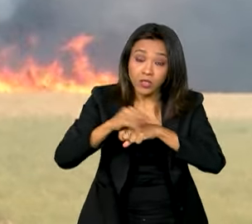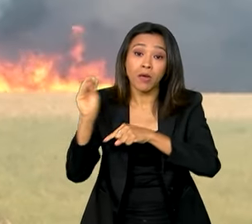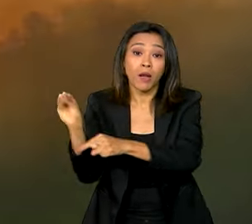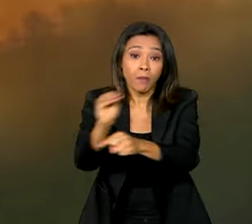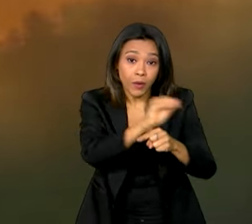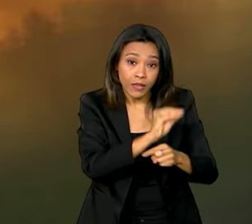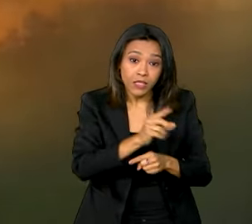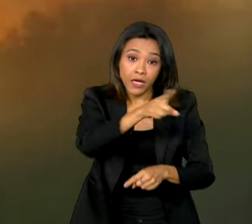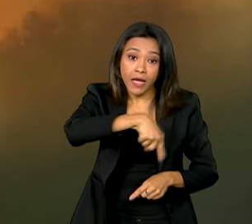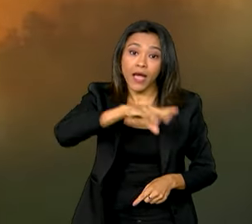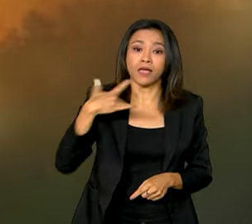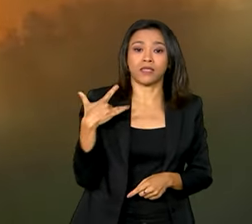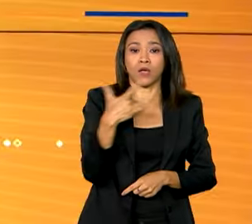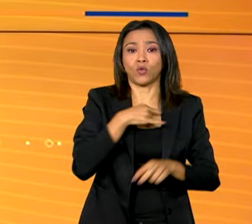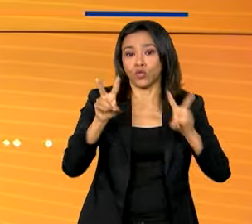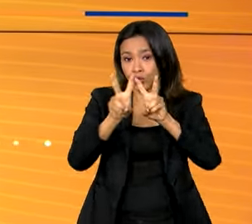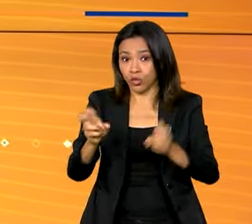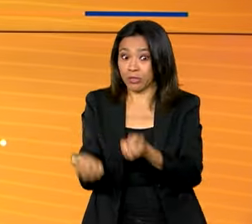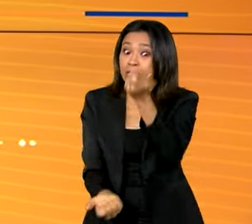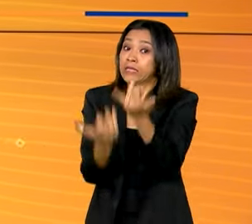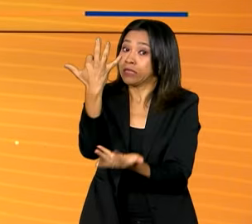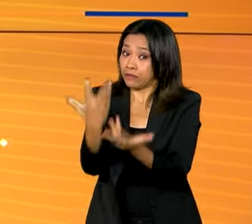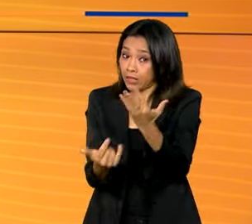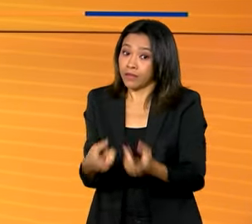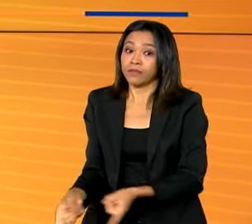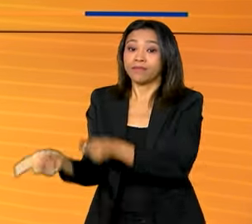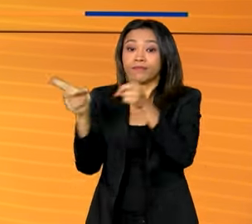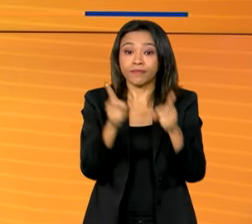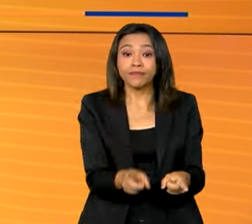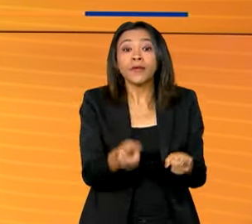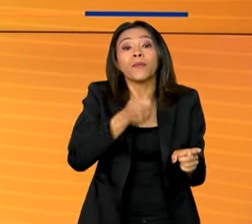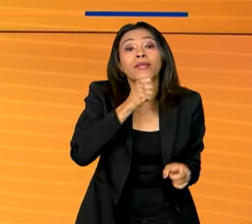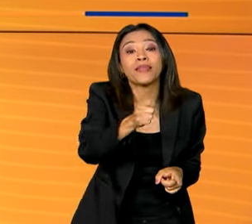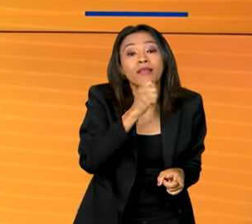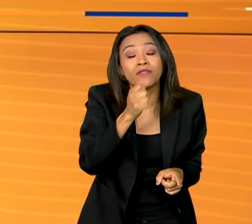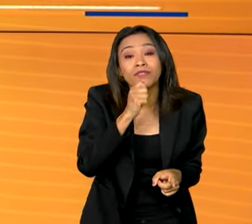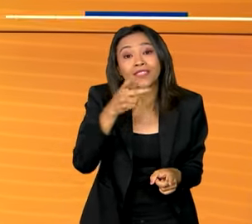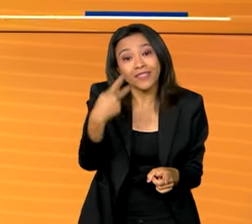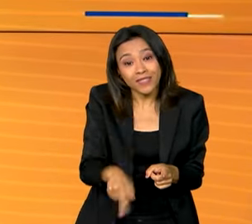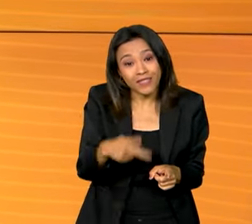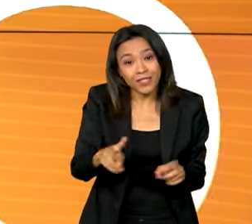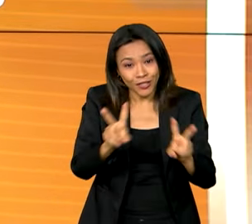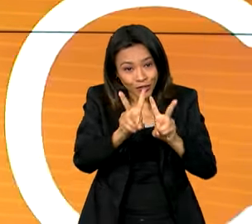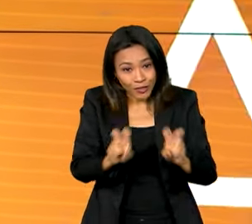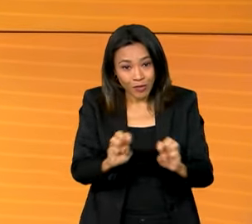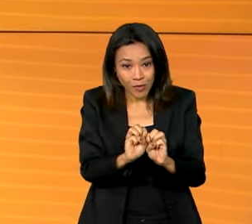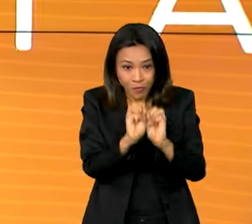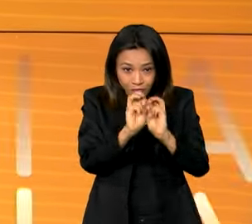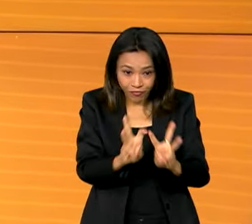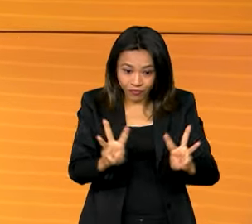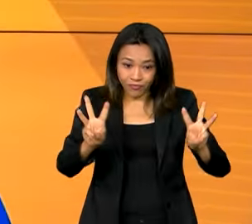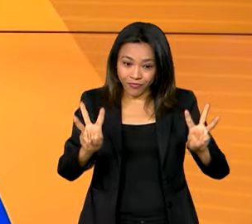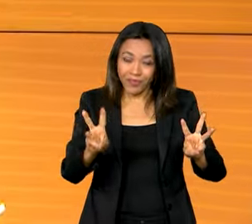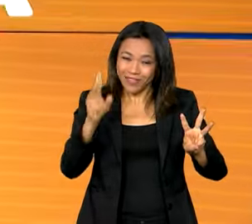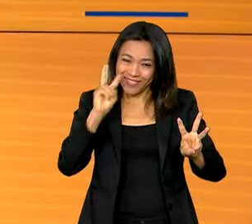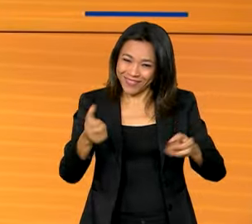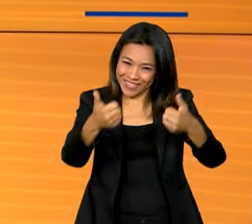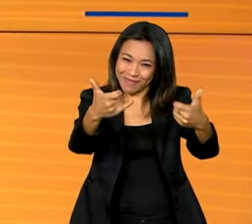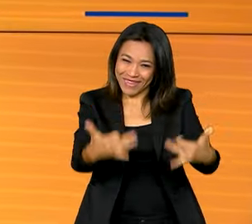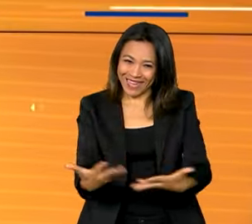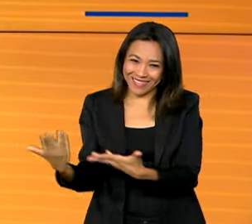da saúde diante das queimadas. E uma entrevista ao vivo sobre a plataforma consumidor.gov